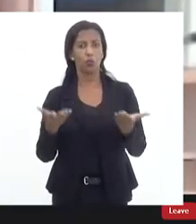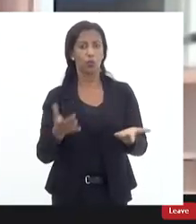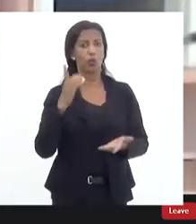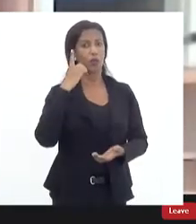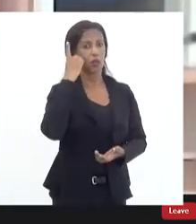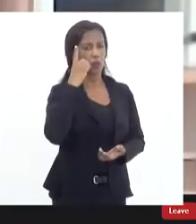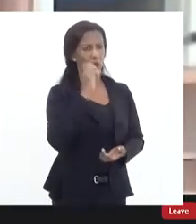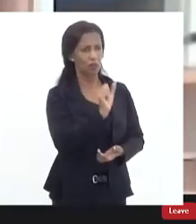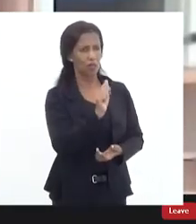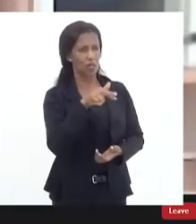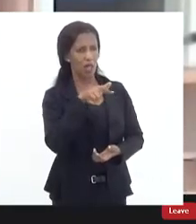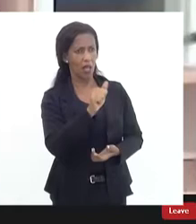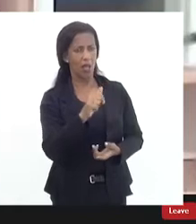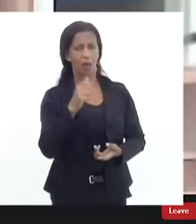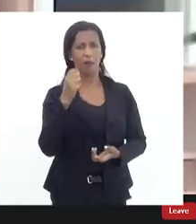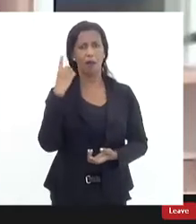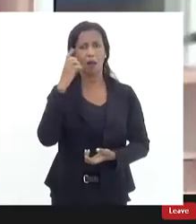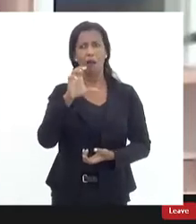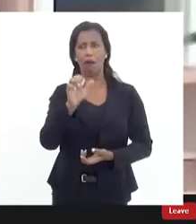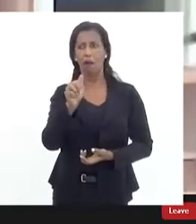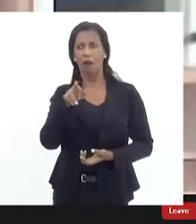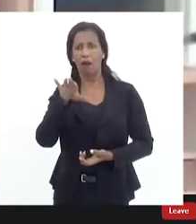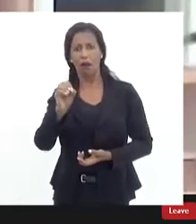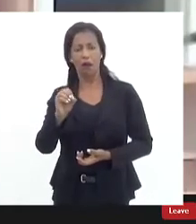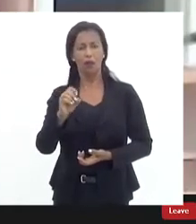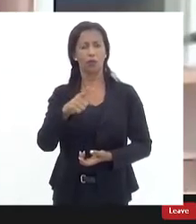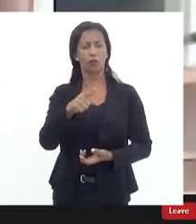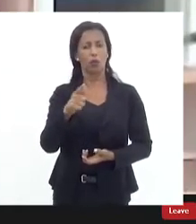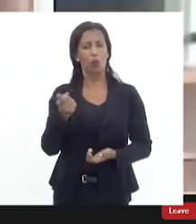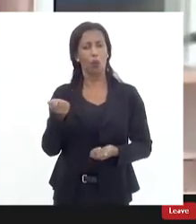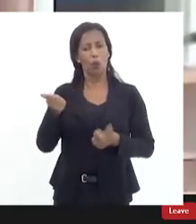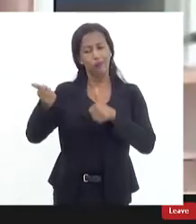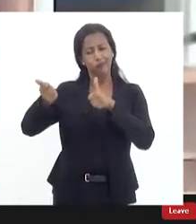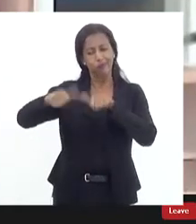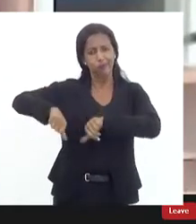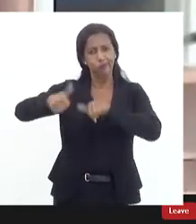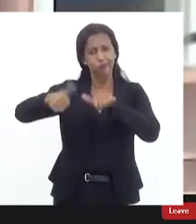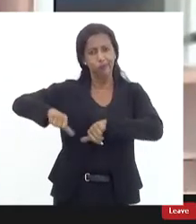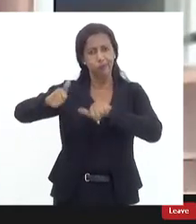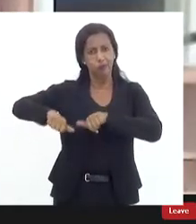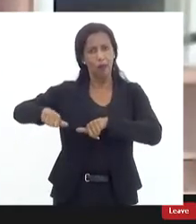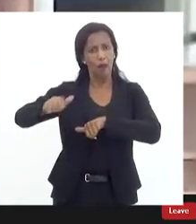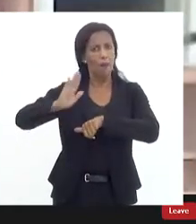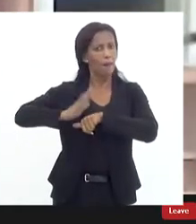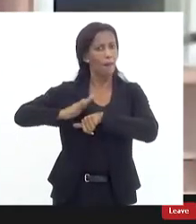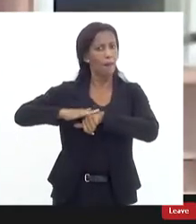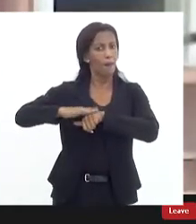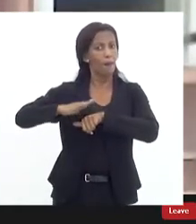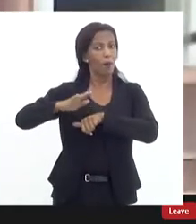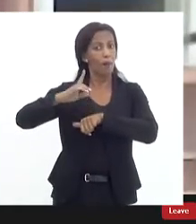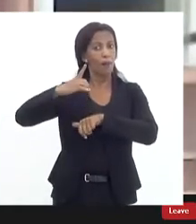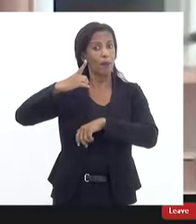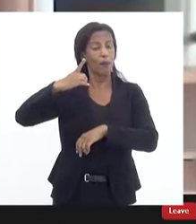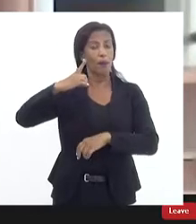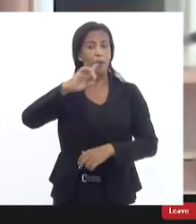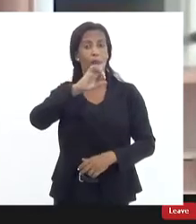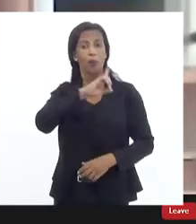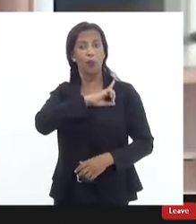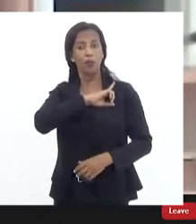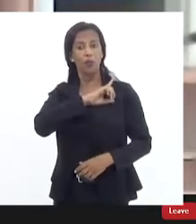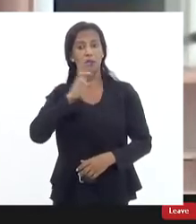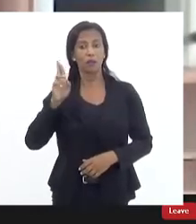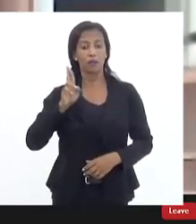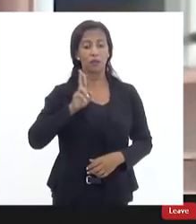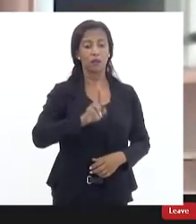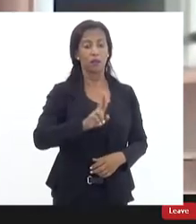Salema deputado Carlos com a análise a análise por parte da própria polícia dos resultados efetivos